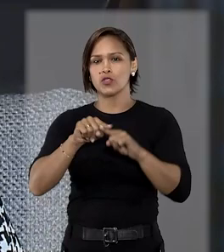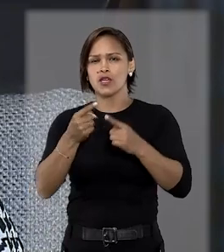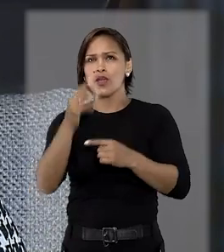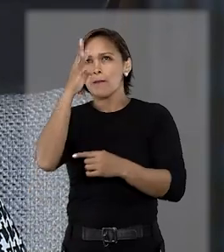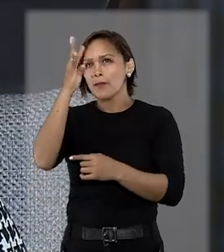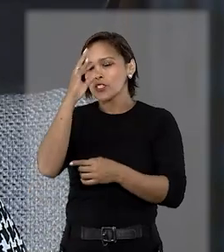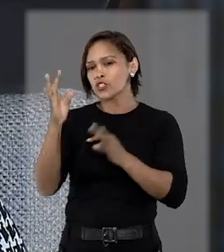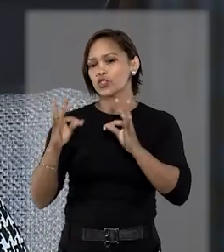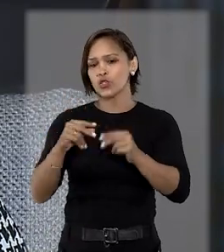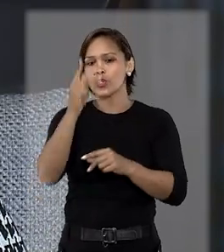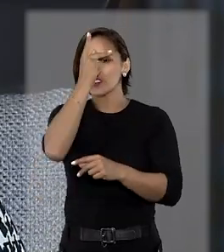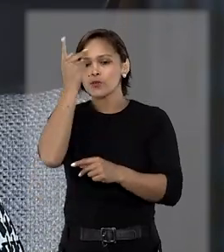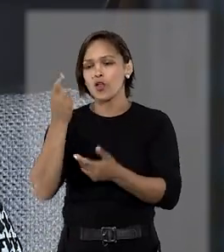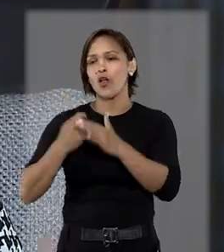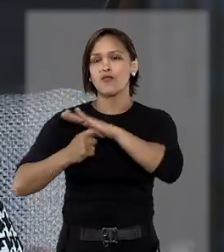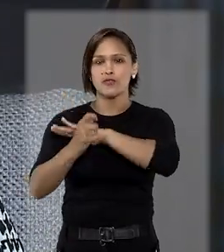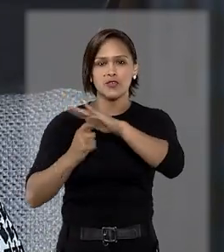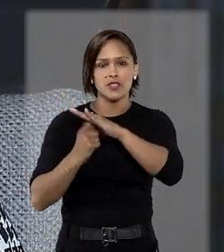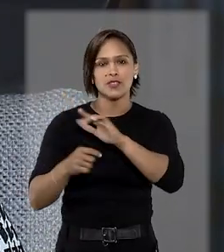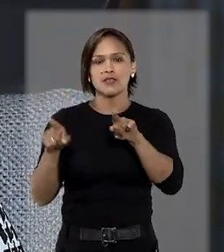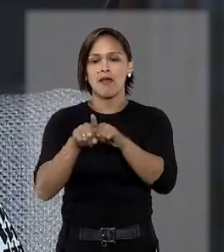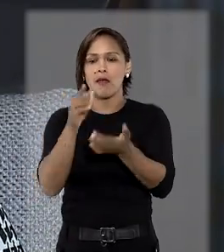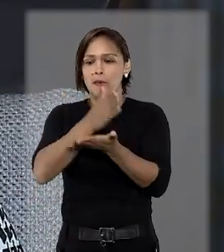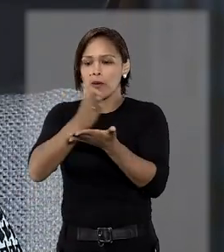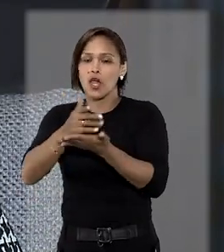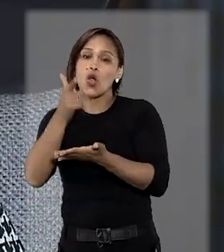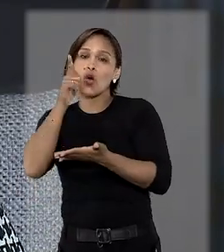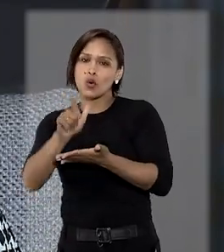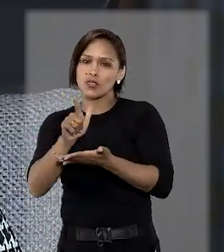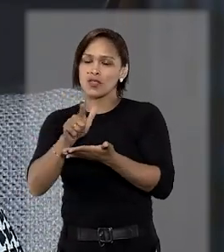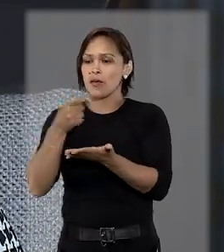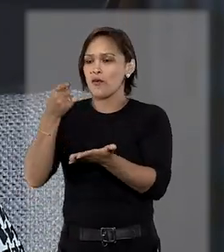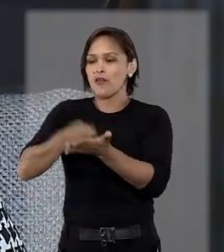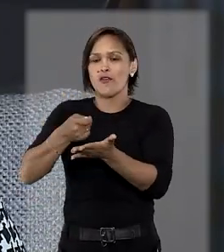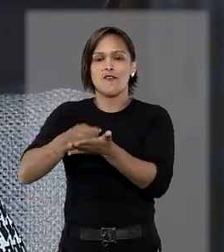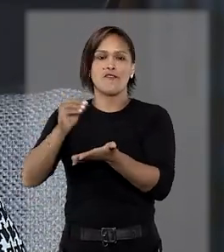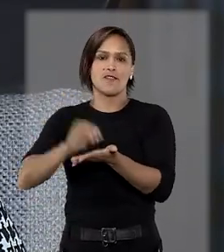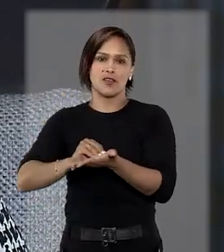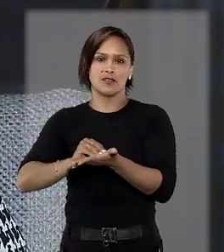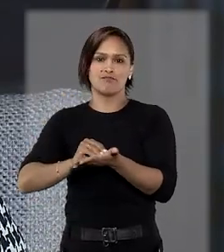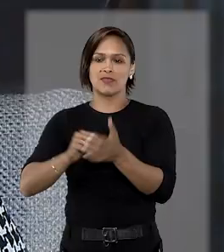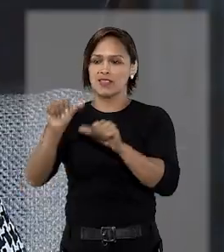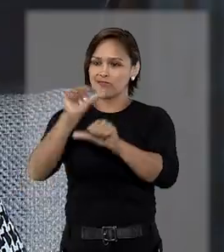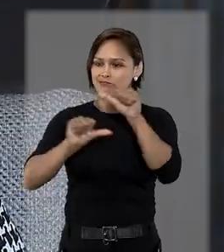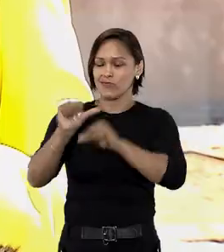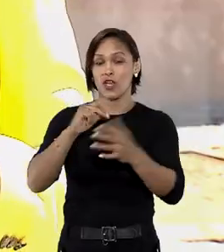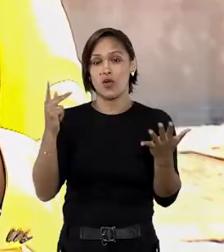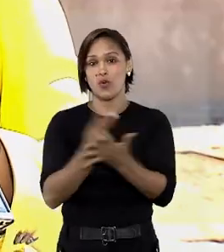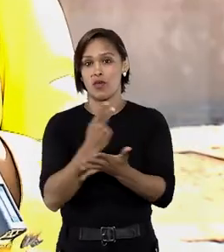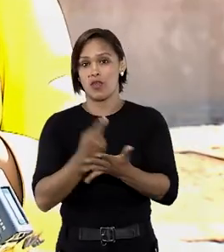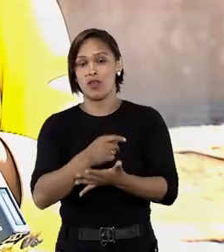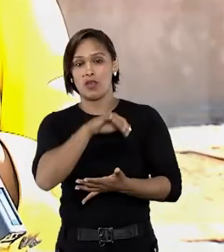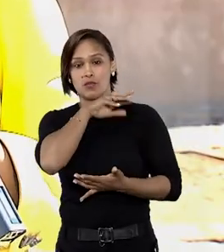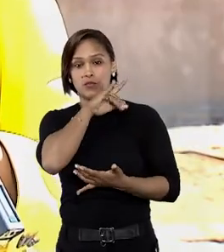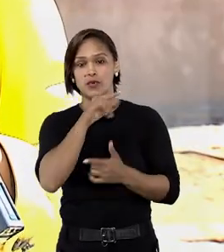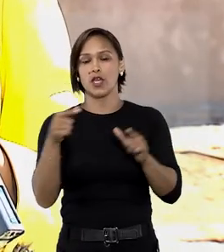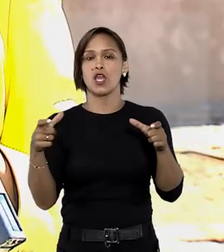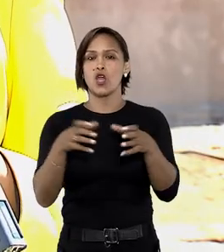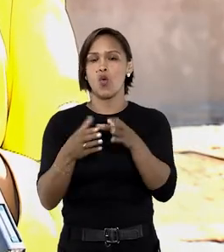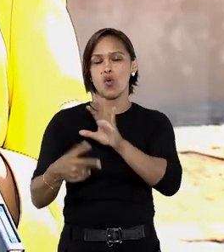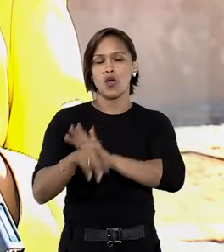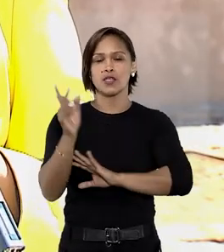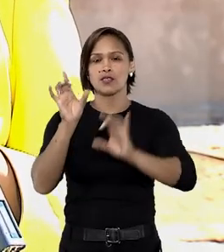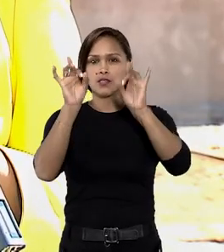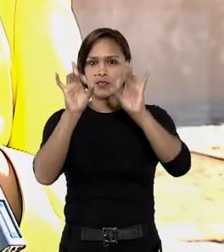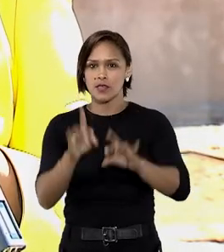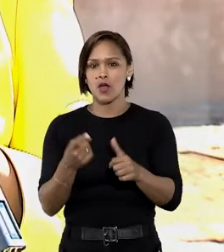todas as pessoas fossem buscar esse financiamento, obtivessem esse financiamento e não pagassem. Se tornaria inviável. E um caso sobre as